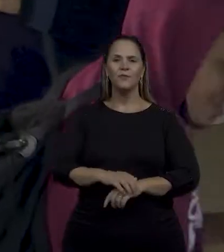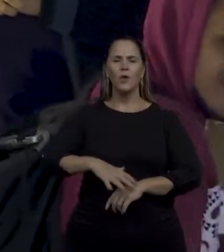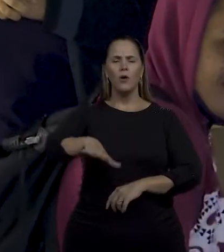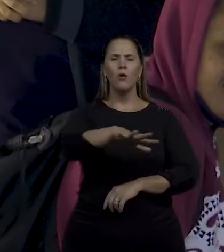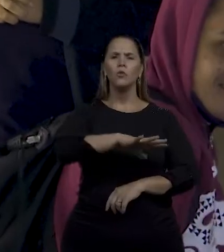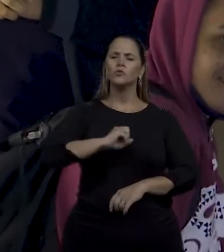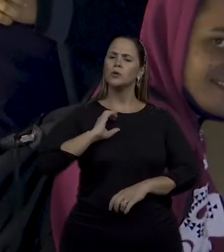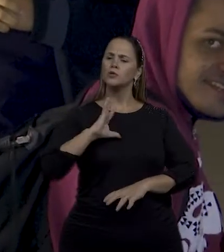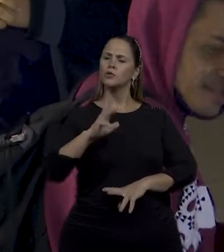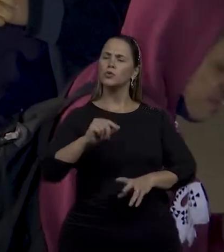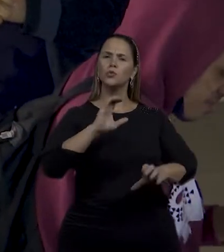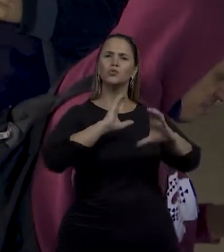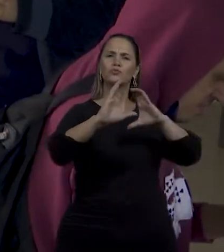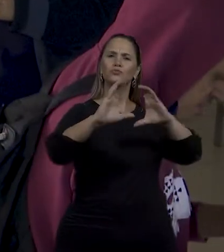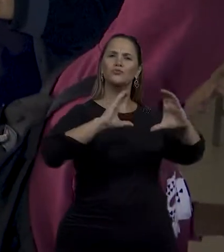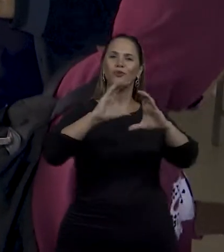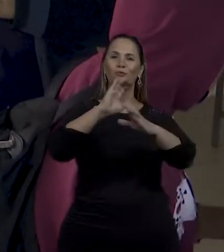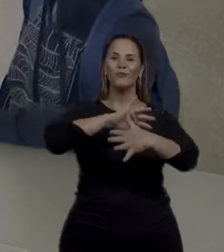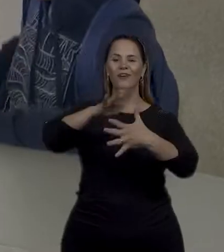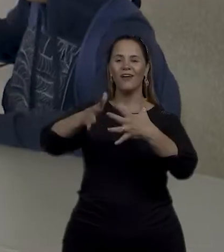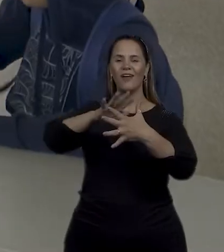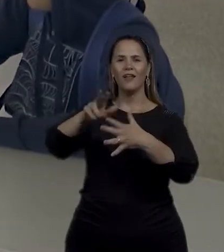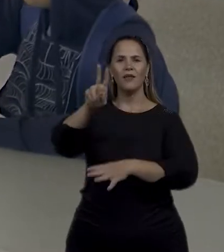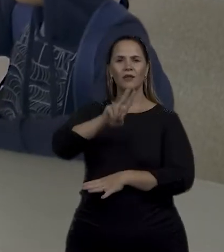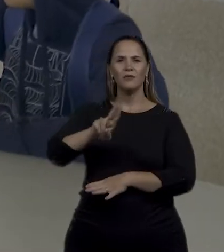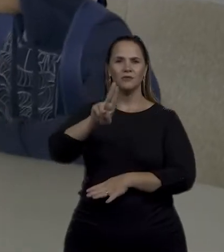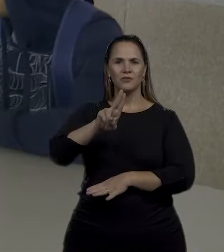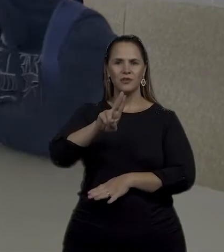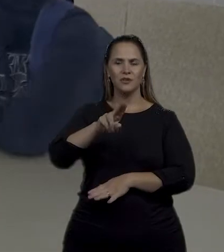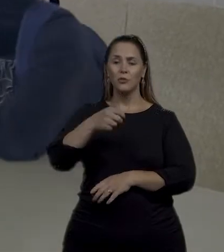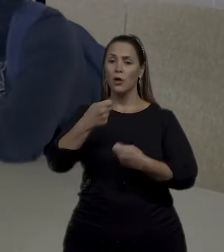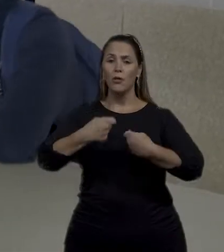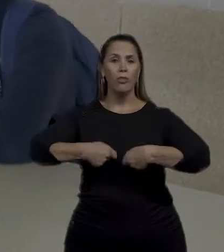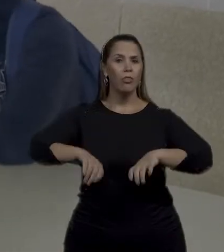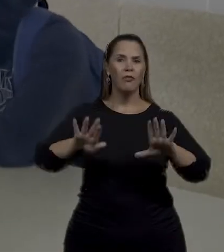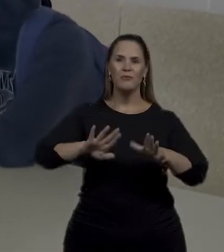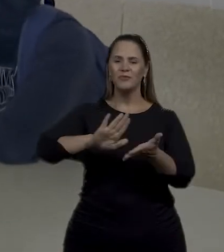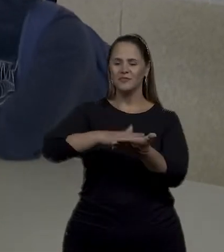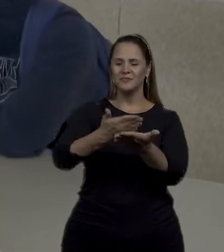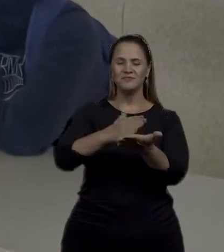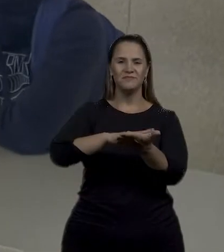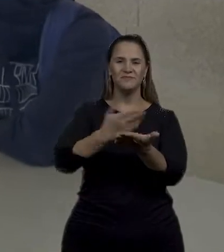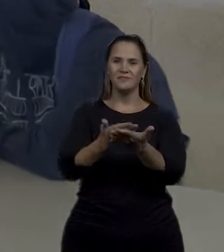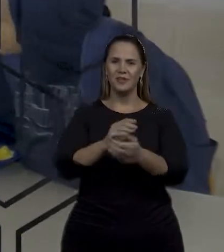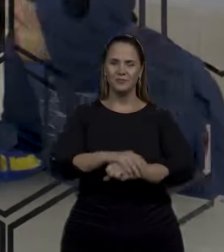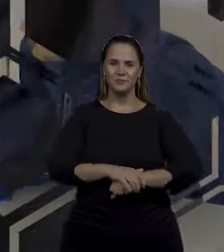em que todos se comunicam por libras, sem a necessidade de um intérprete.